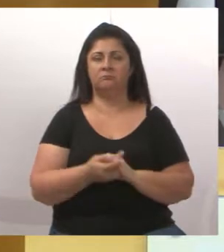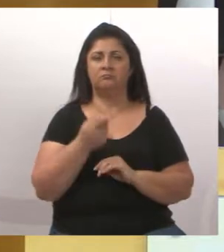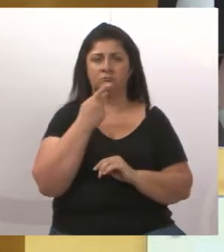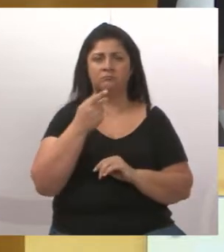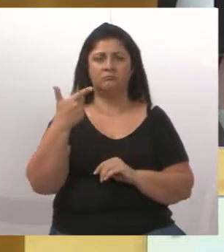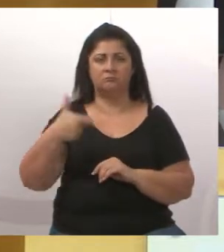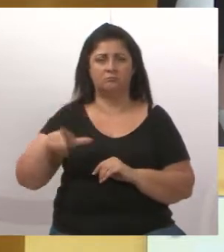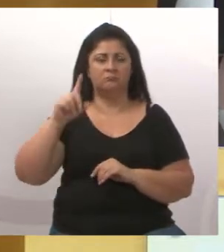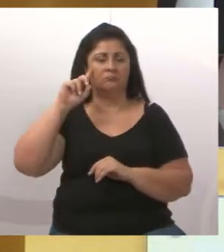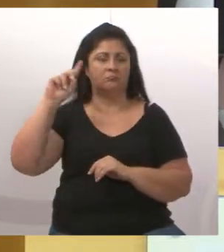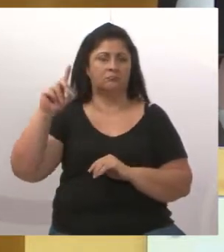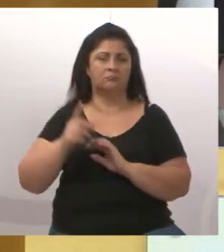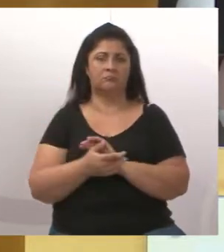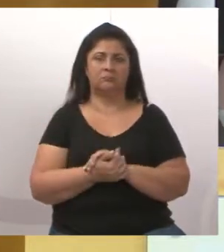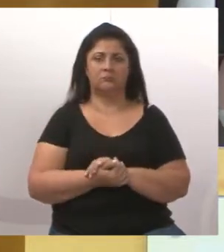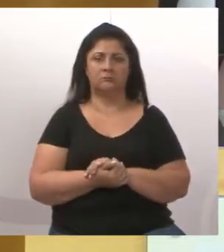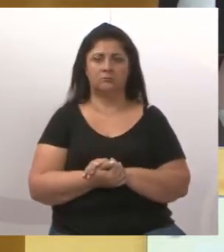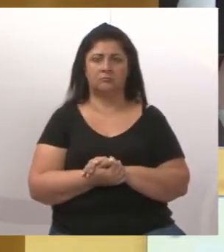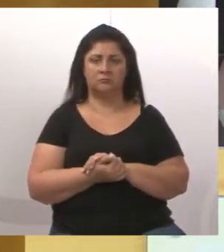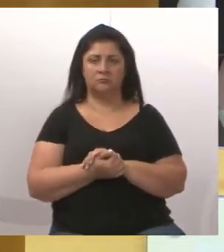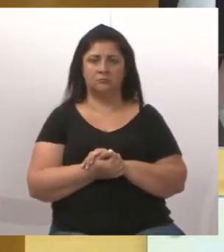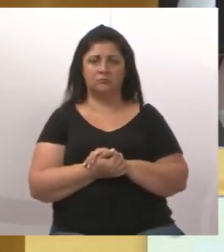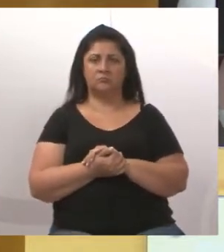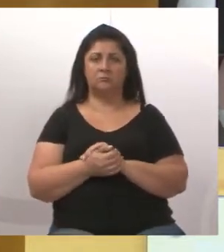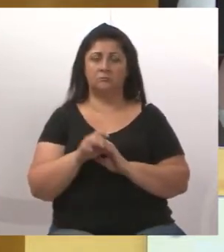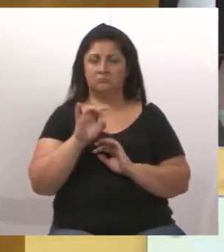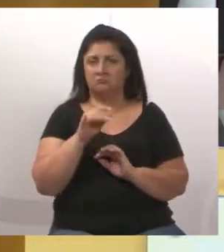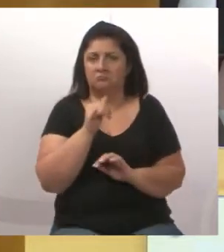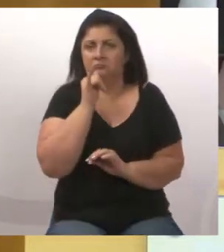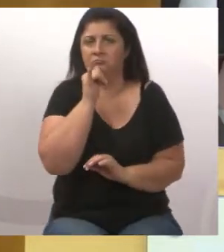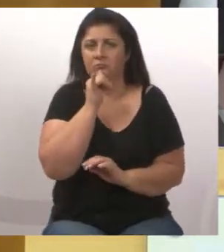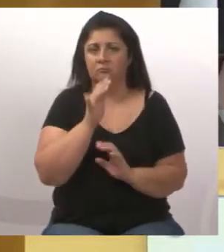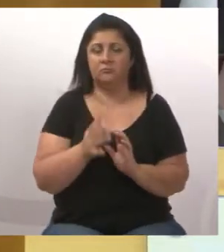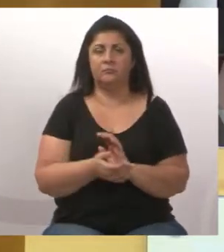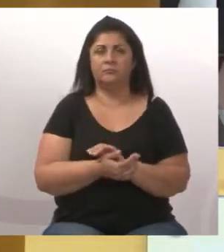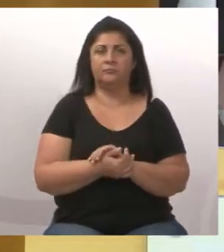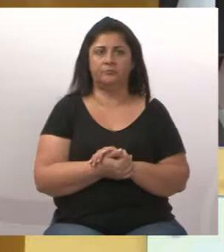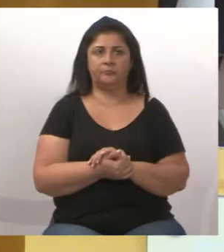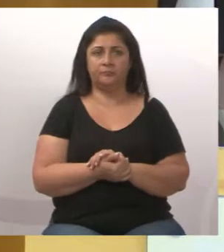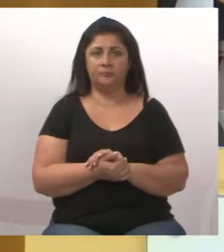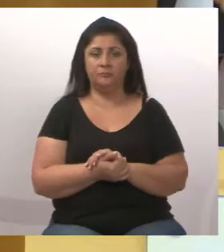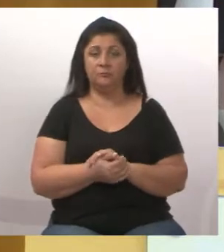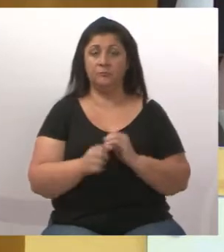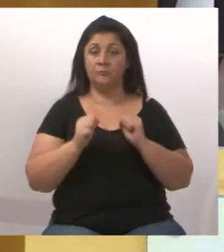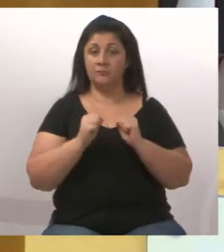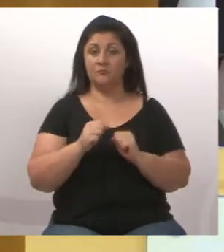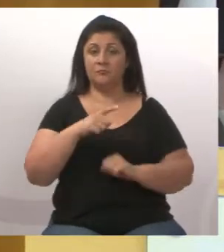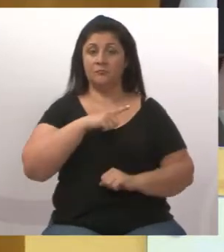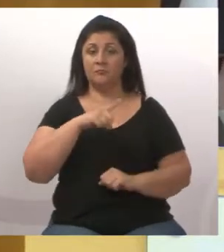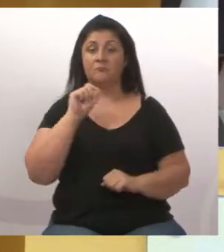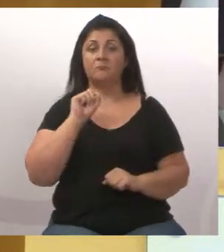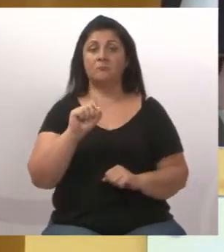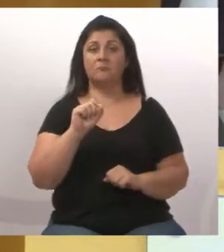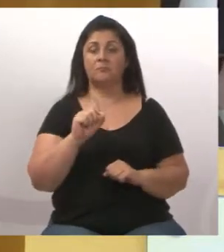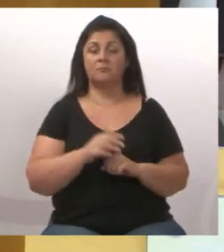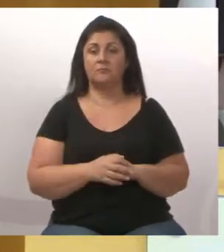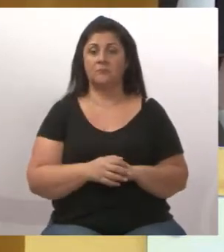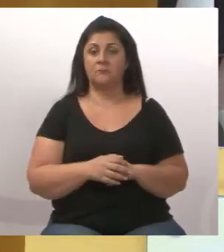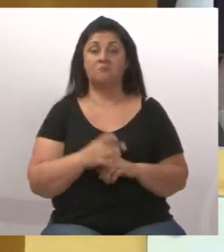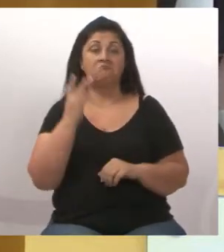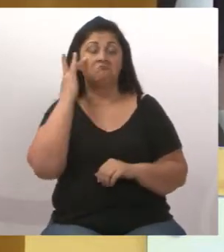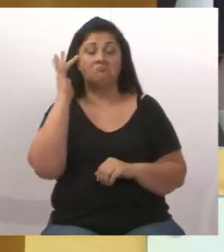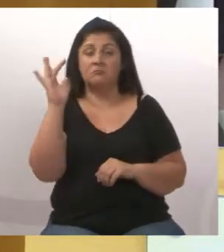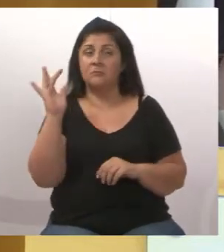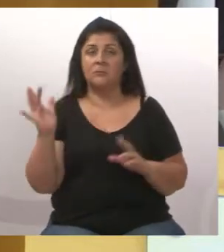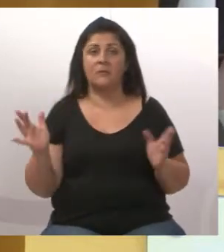outrora, e como só como um exemplo, poderíamos ter o quê aqui? Quem sabe